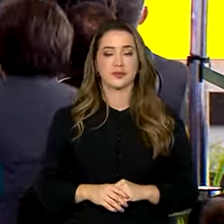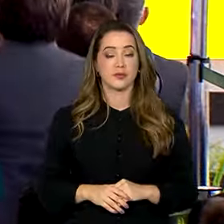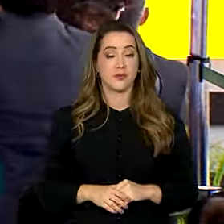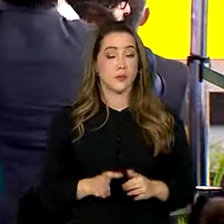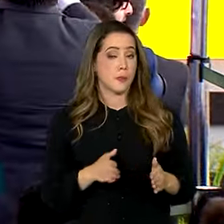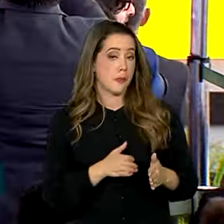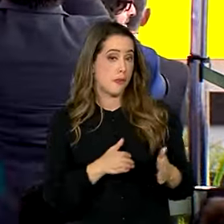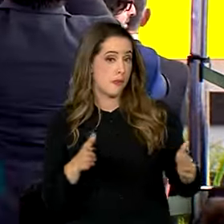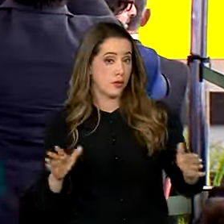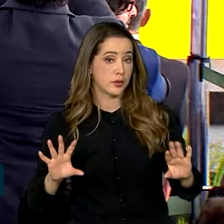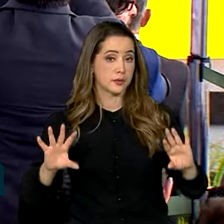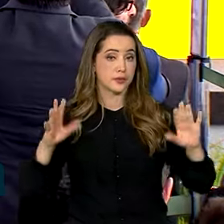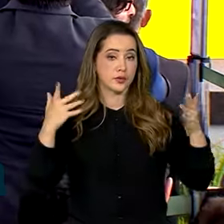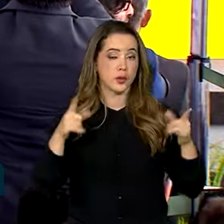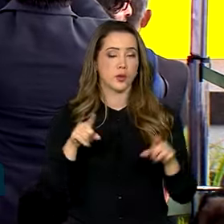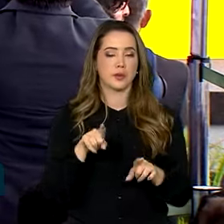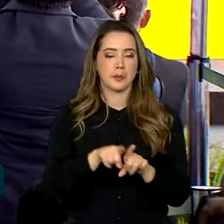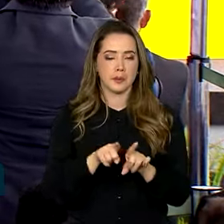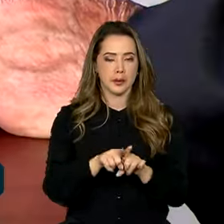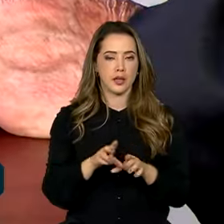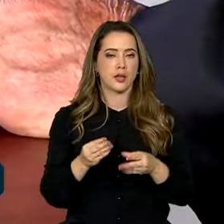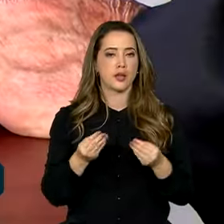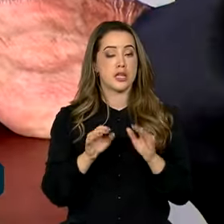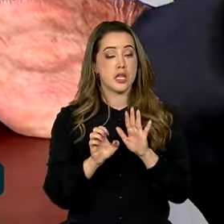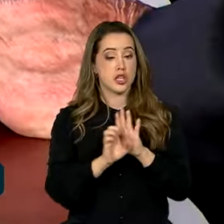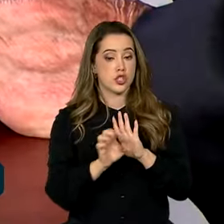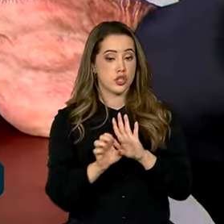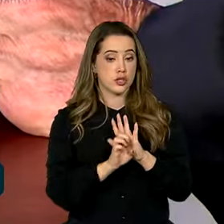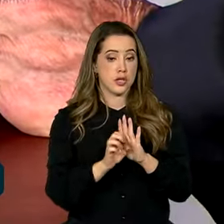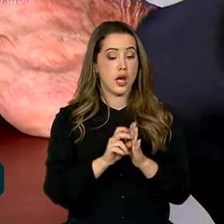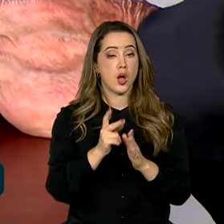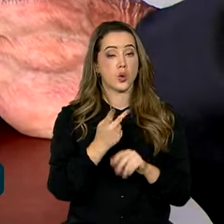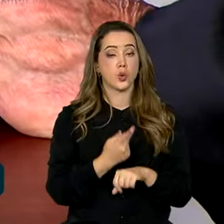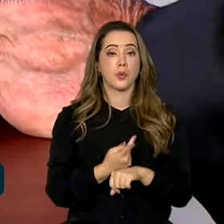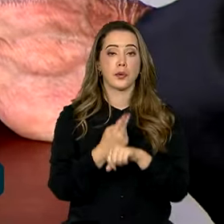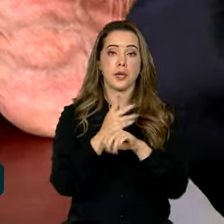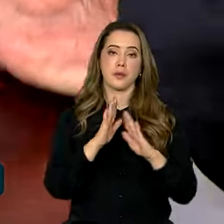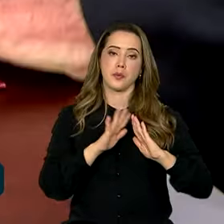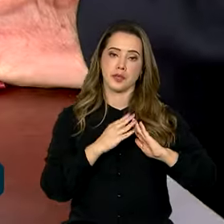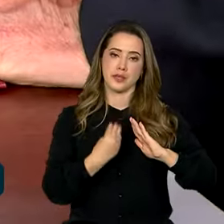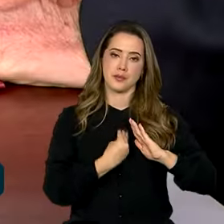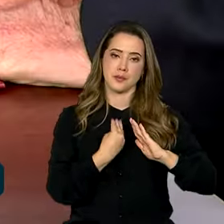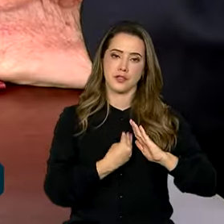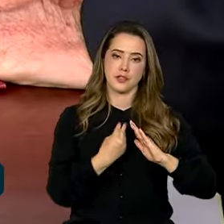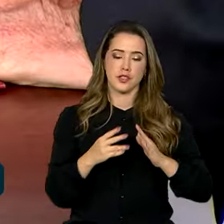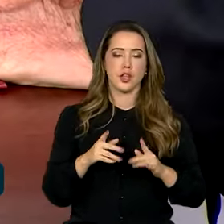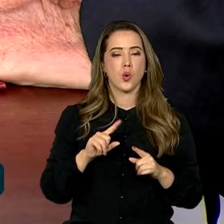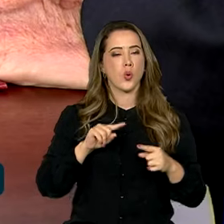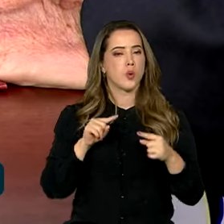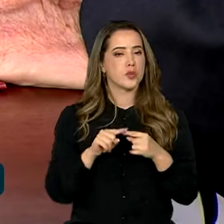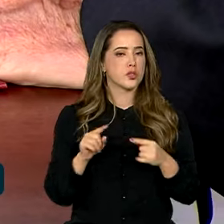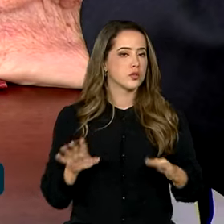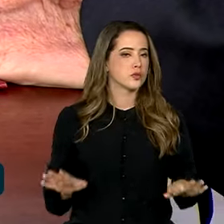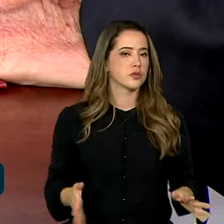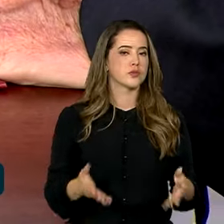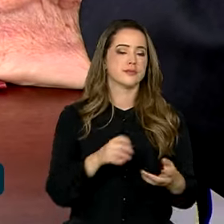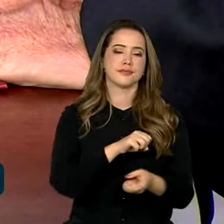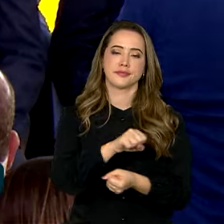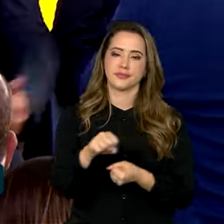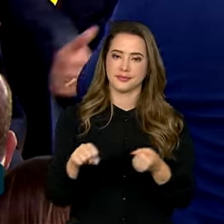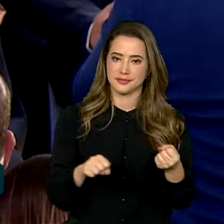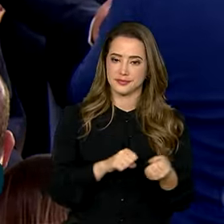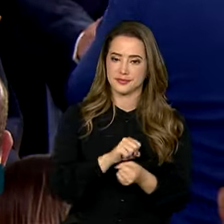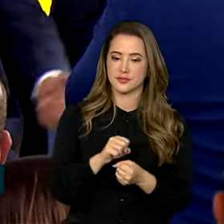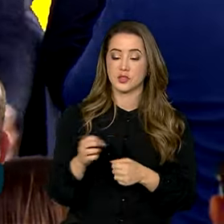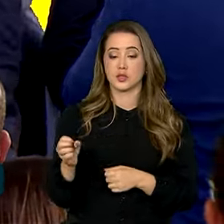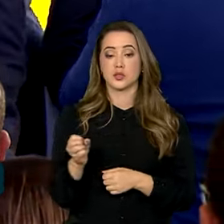Durante a cerimônia, o governo também lançou o edital do prêmio Minha Casa Minha Vida, com o objetivo de estimular a sustentabilidade